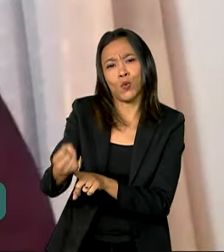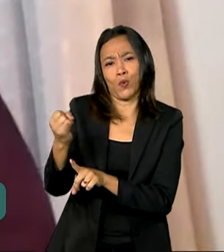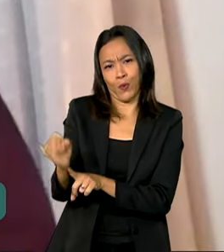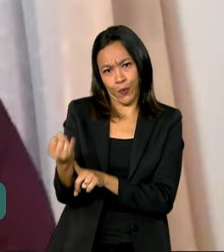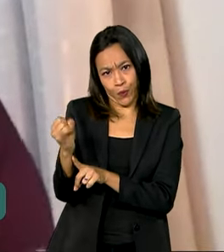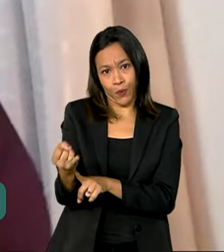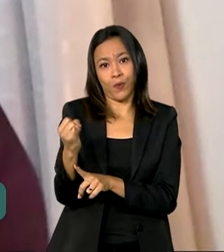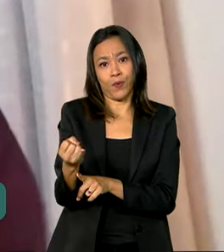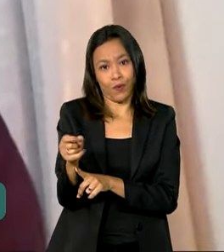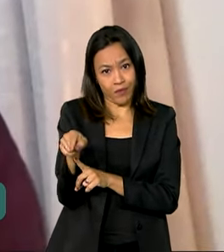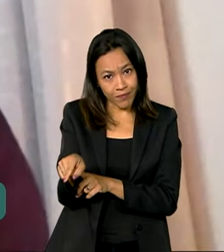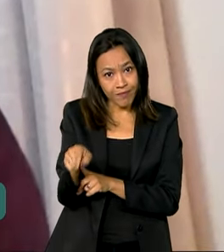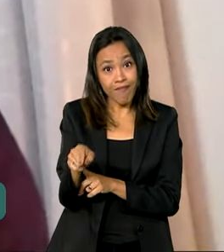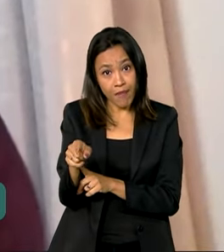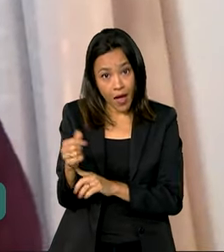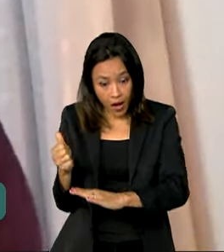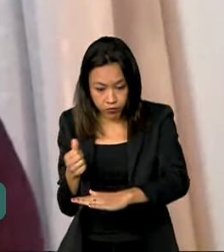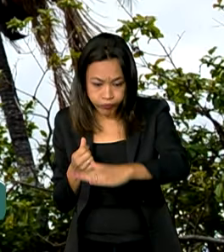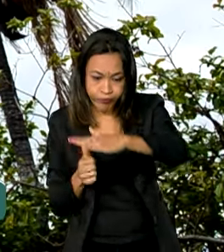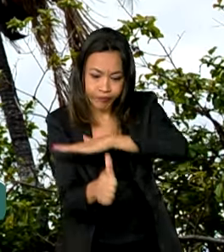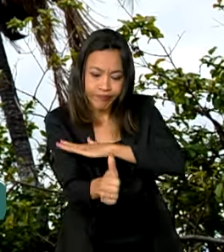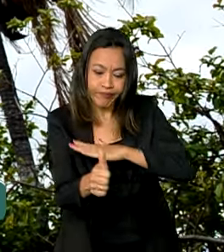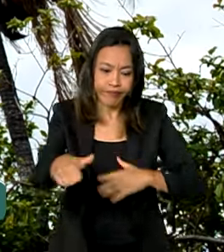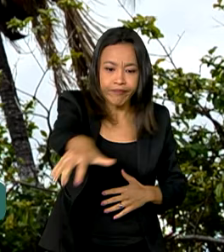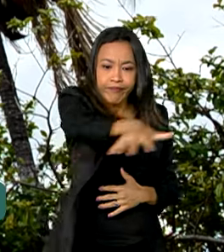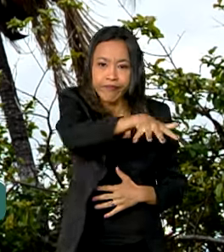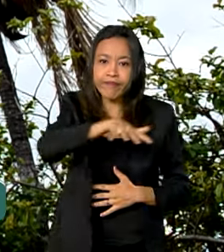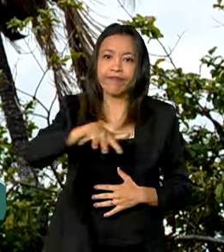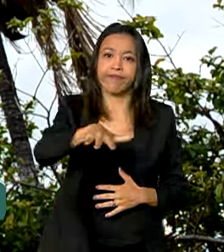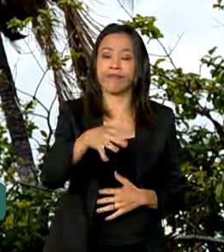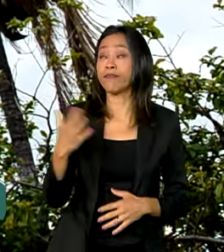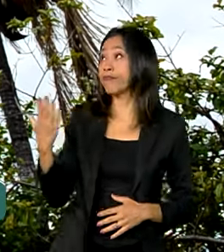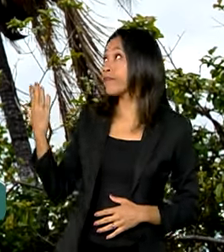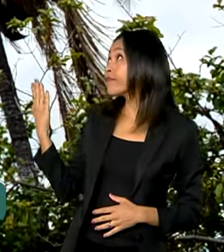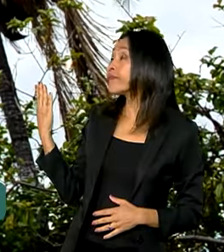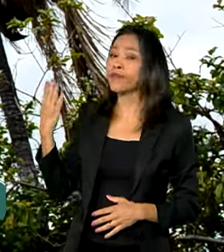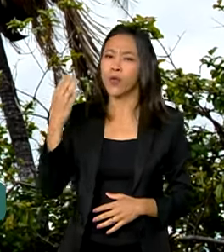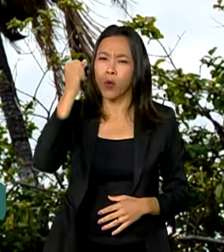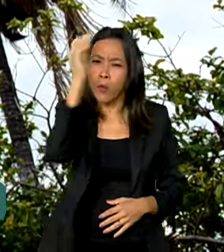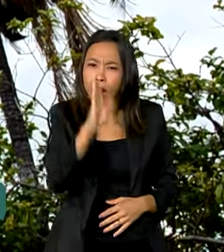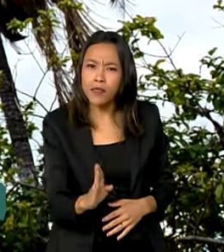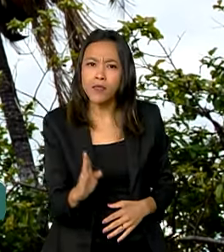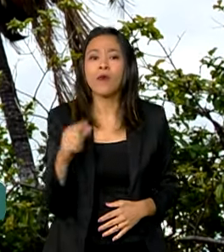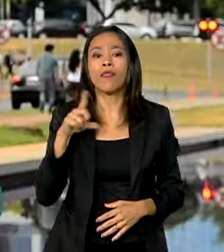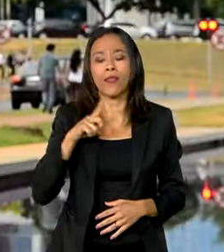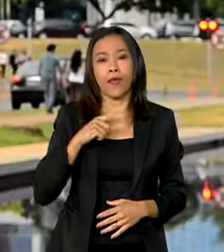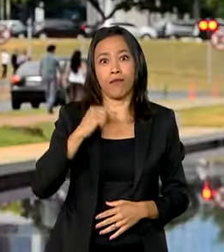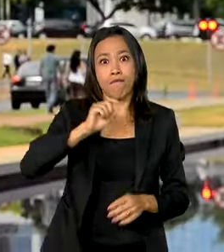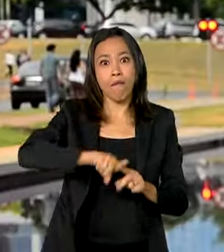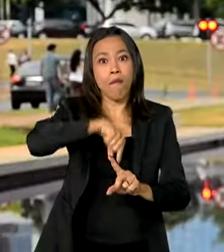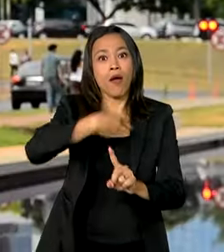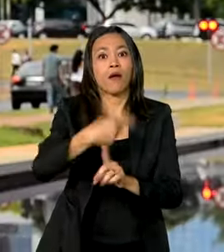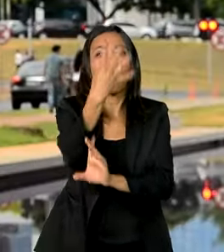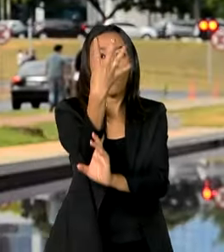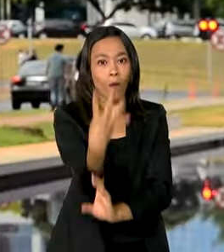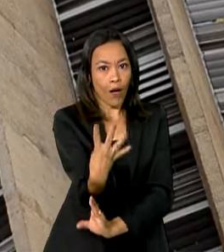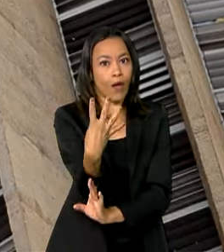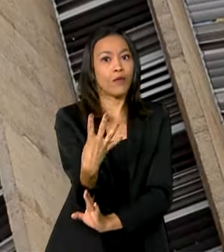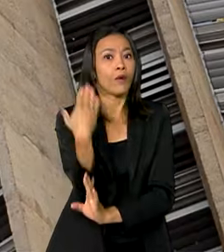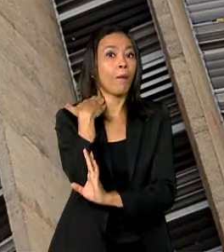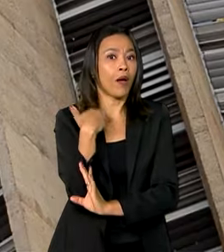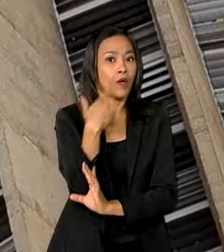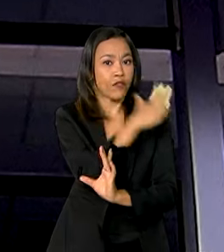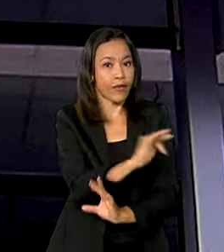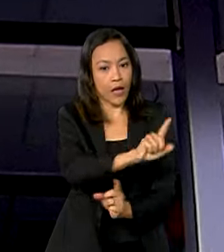para investimentos na região. O Brasil tem outros quatro bancos públicos federais,